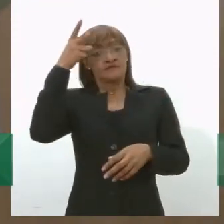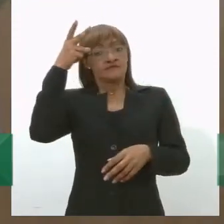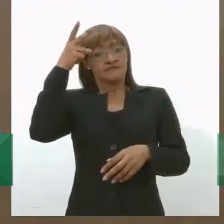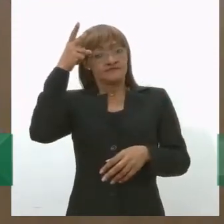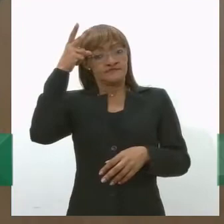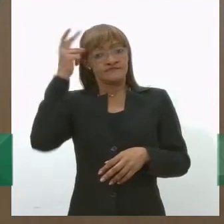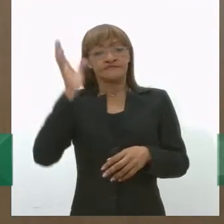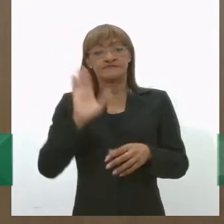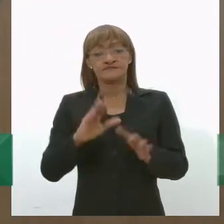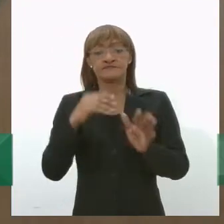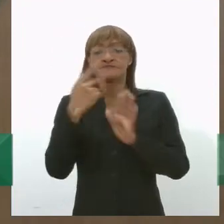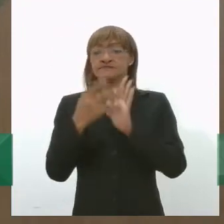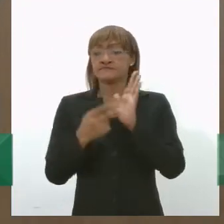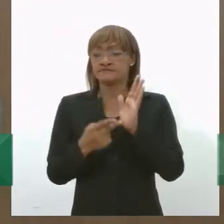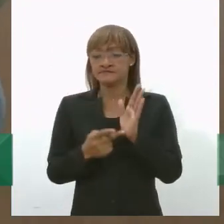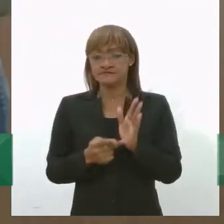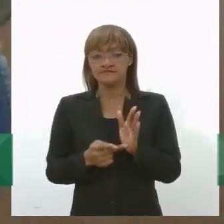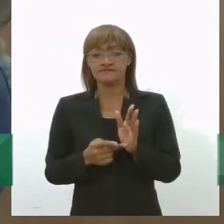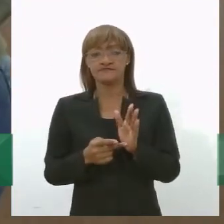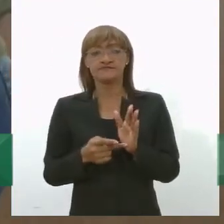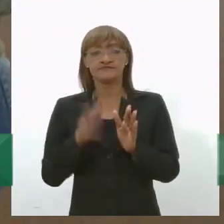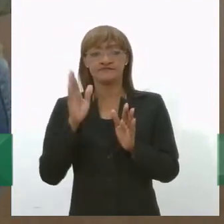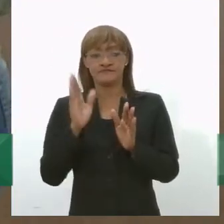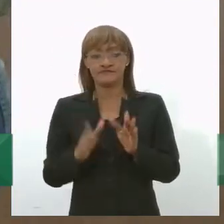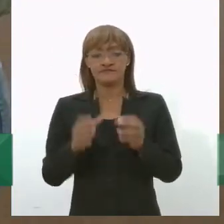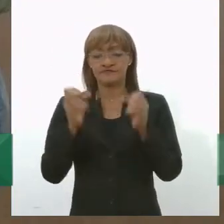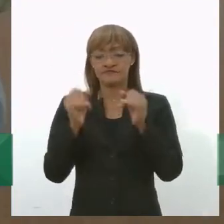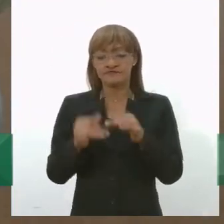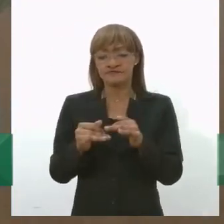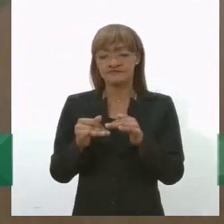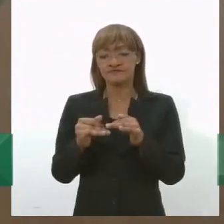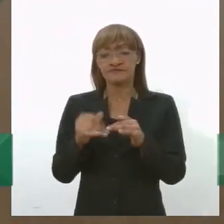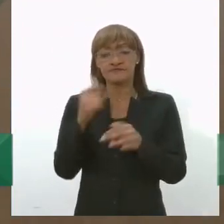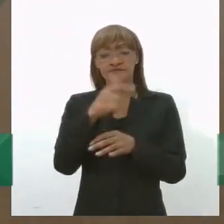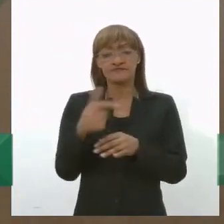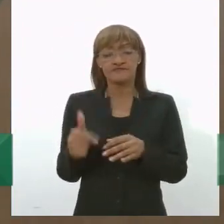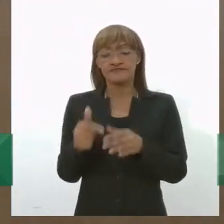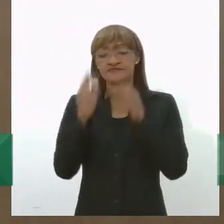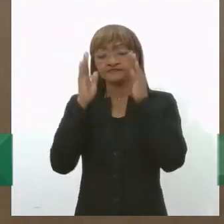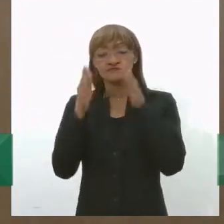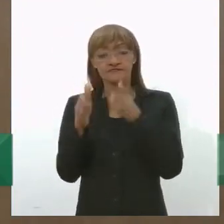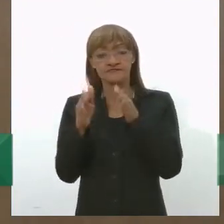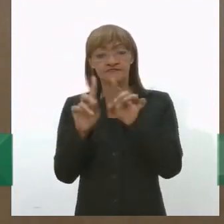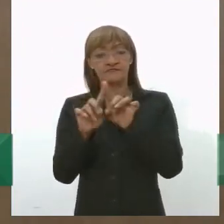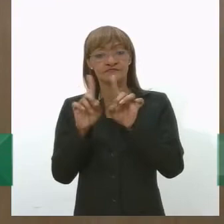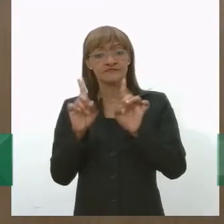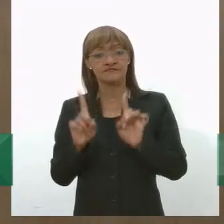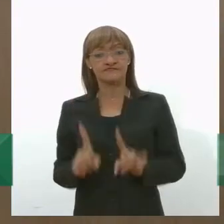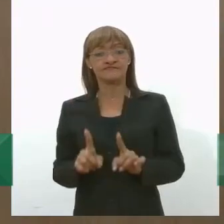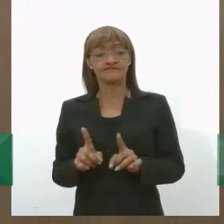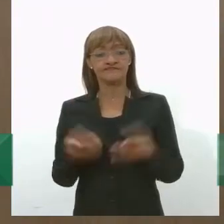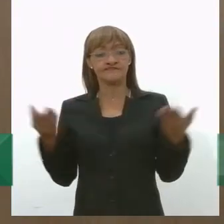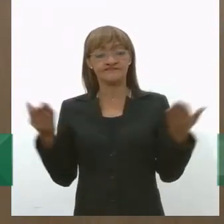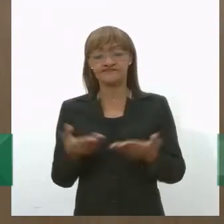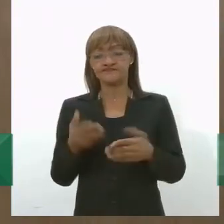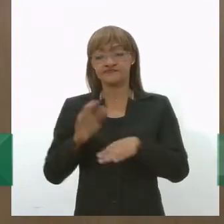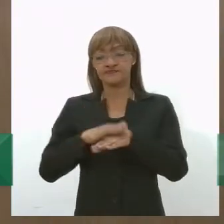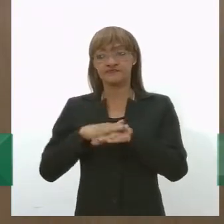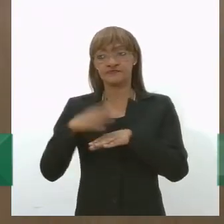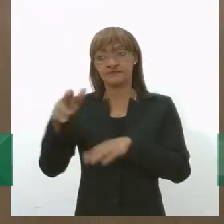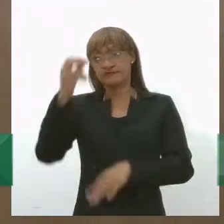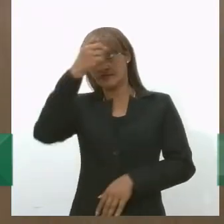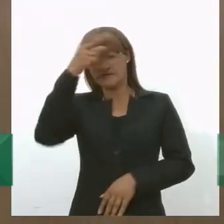nacionalmente, como o Gilberto falou, não tocar nesse ponto específico, o ponto de entrada aí é o município que tem que resolver.